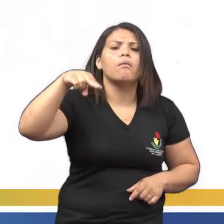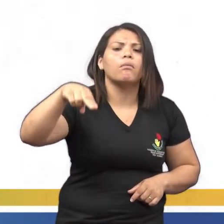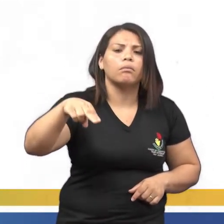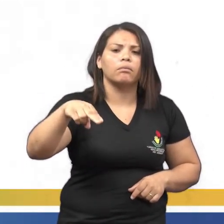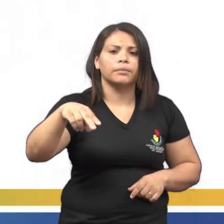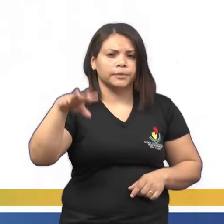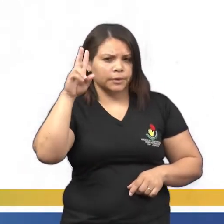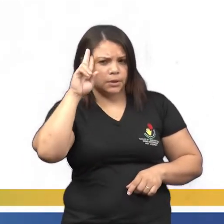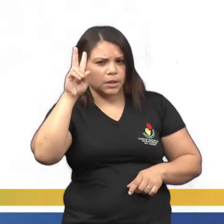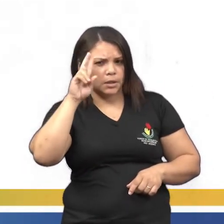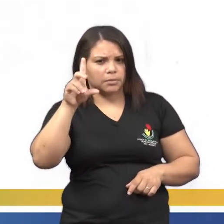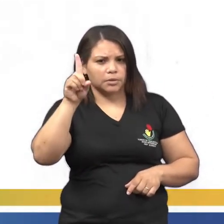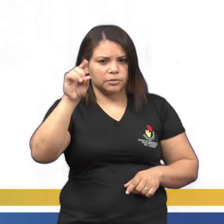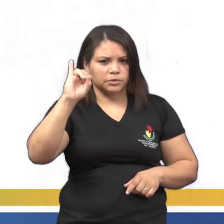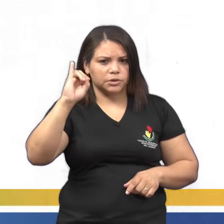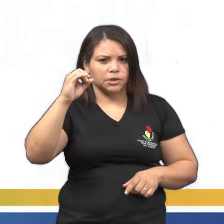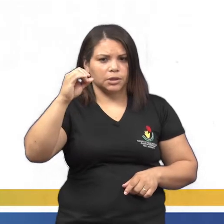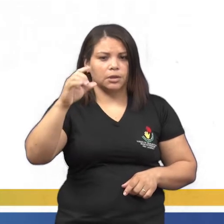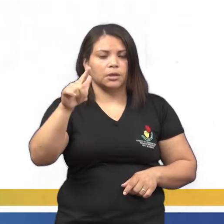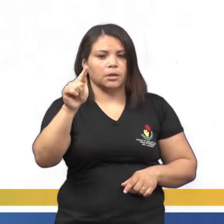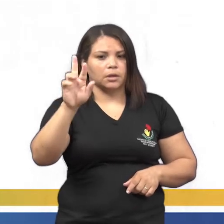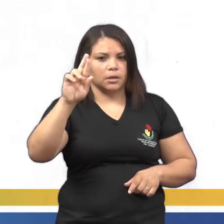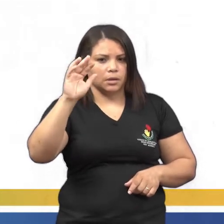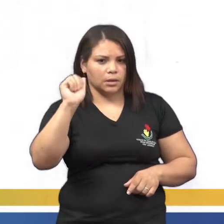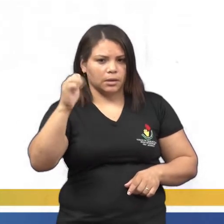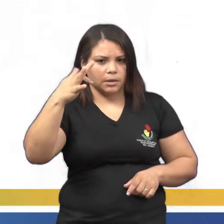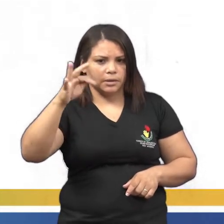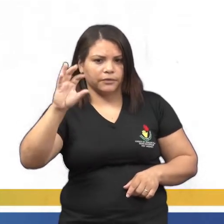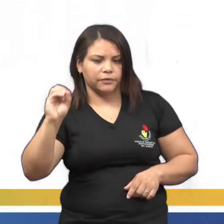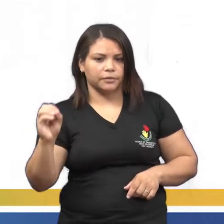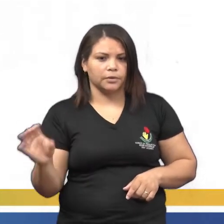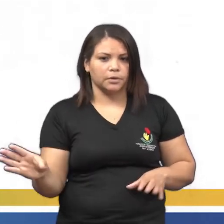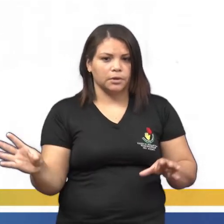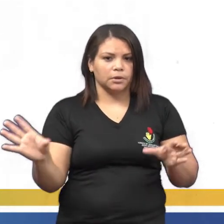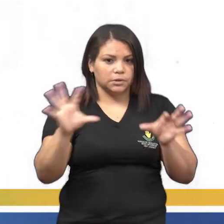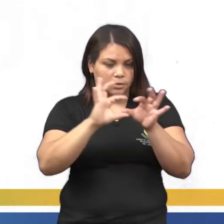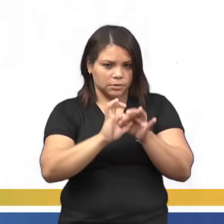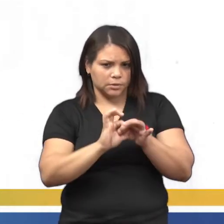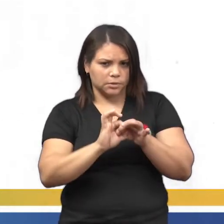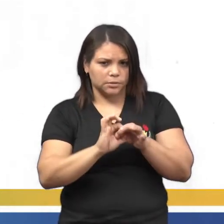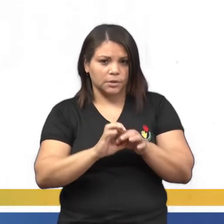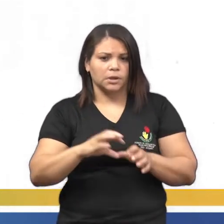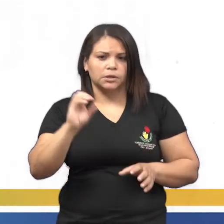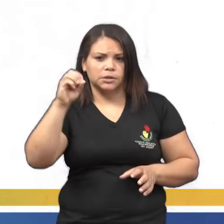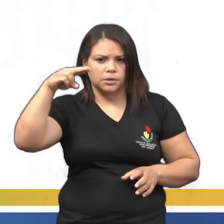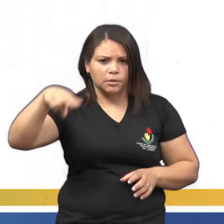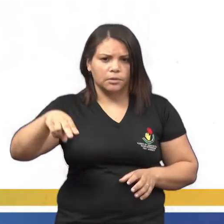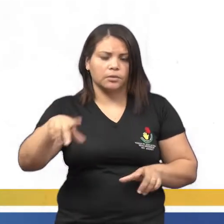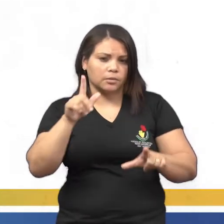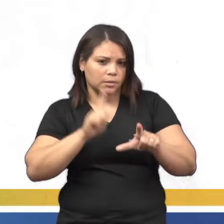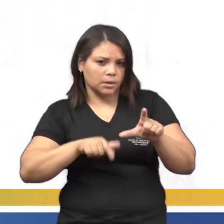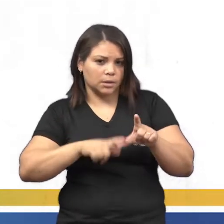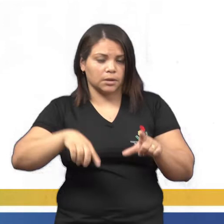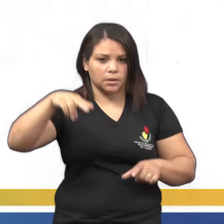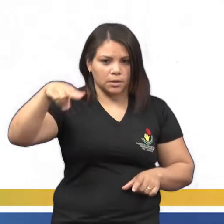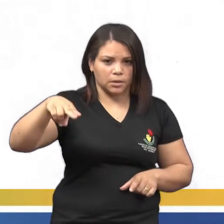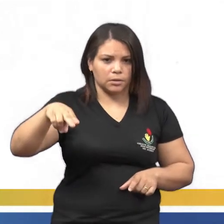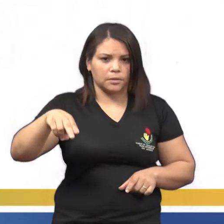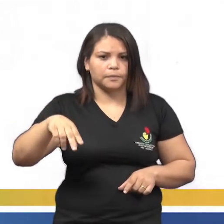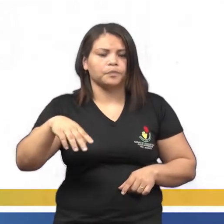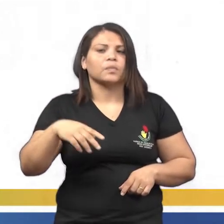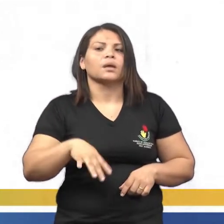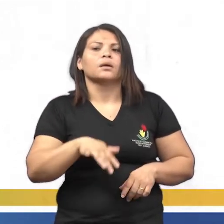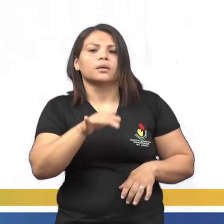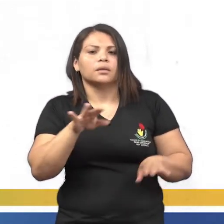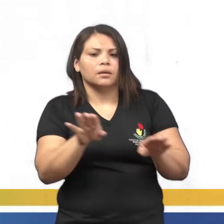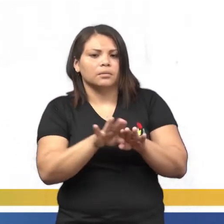dígrafos que eu falei pra vocês, né? Que se juntou? Esse ON vai ser com a letra N, tá certo? E do mesmo jeito as outras palavras abaixo,